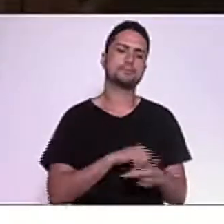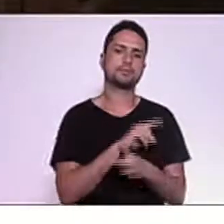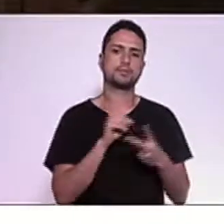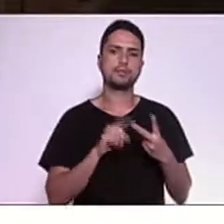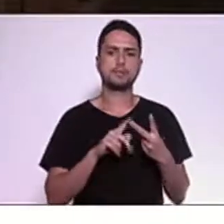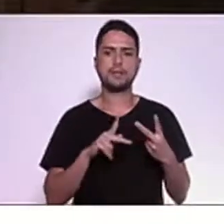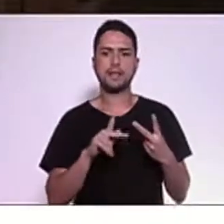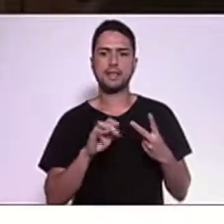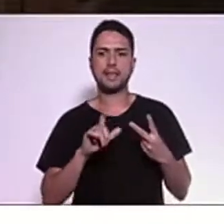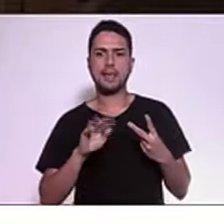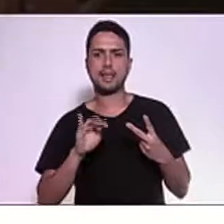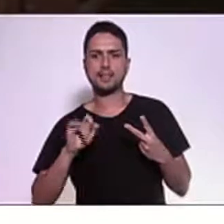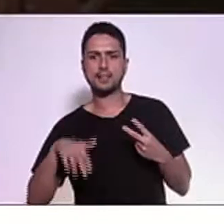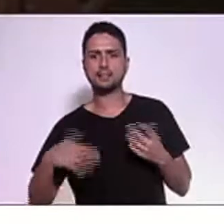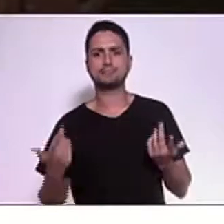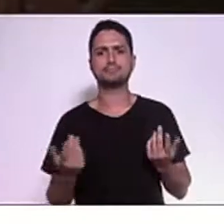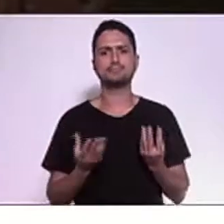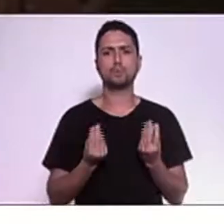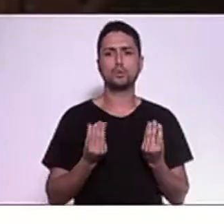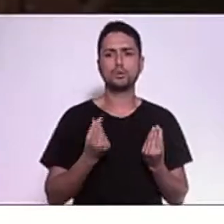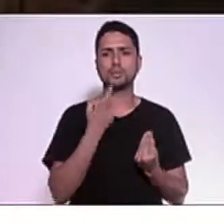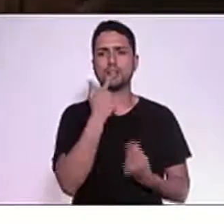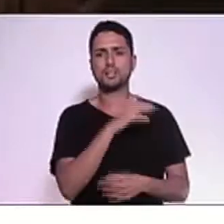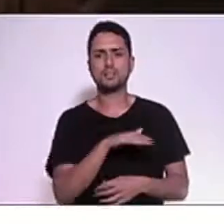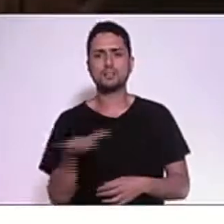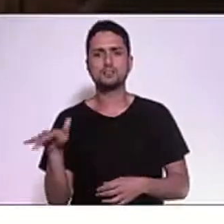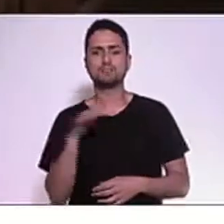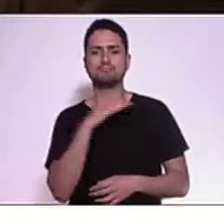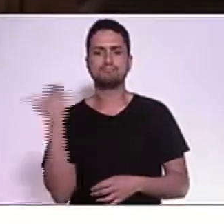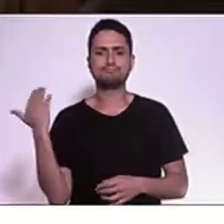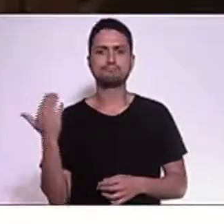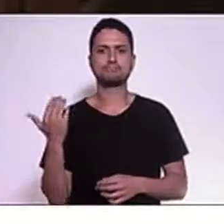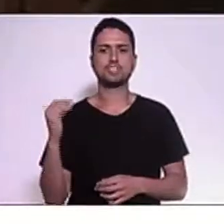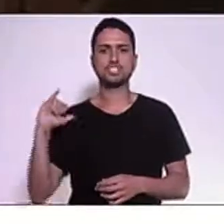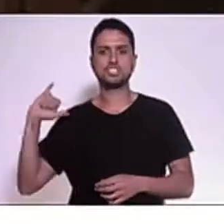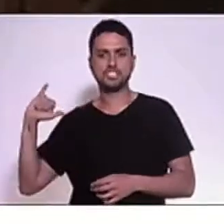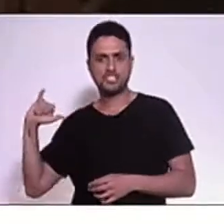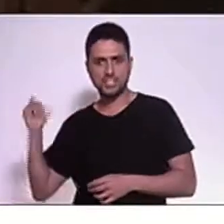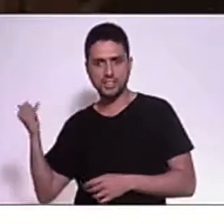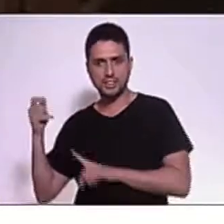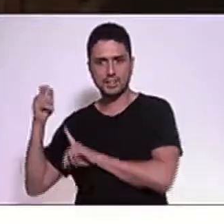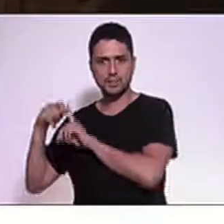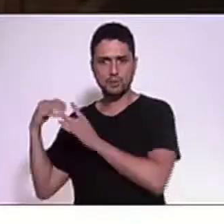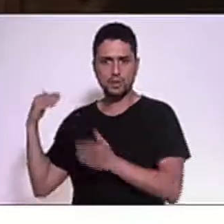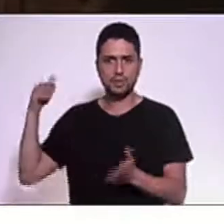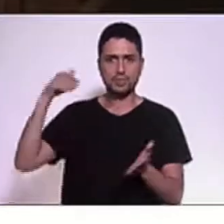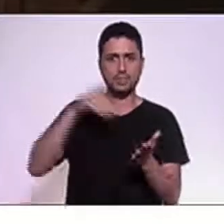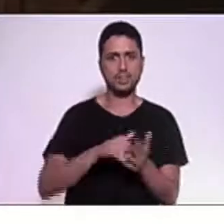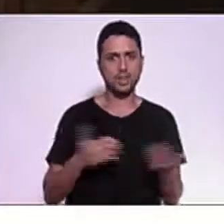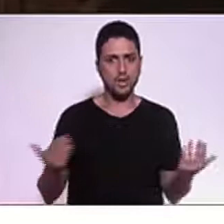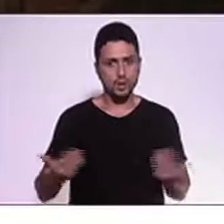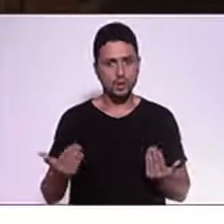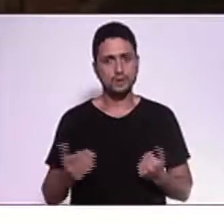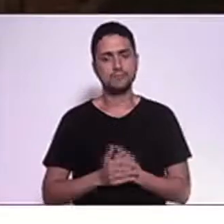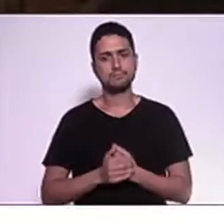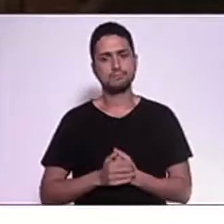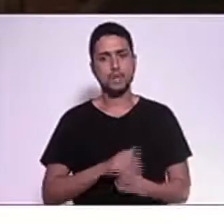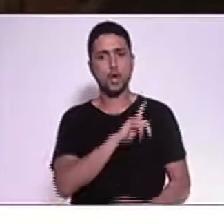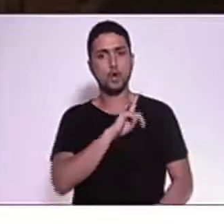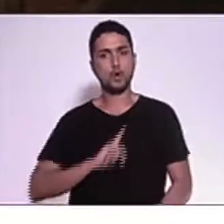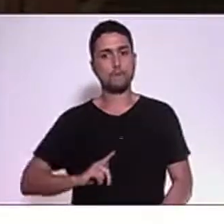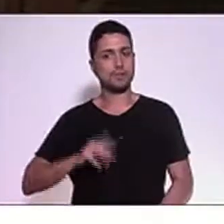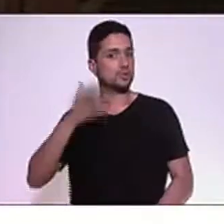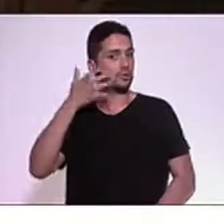mortas desde janeiro a agosto desse ano, sob o comando do governador Witzel,